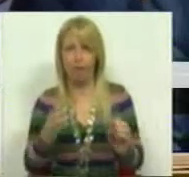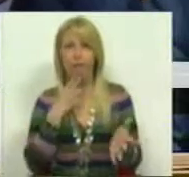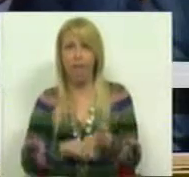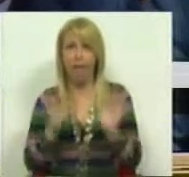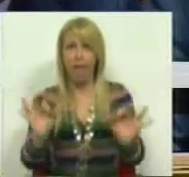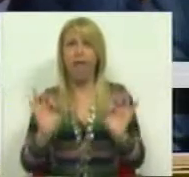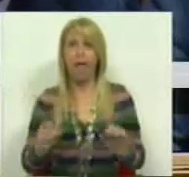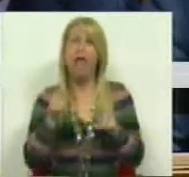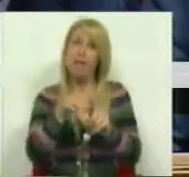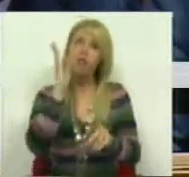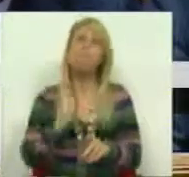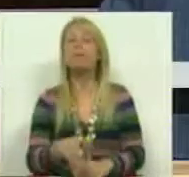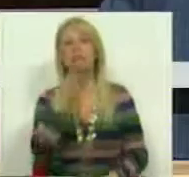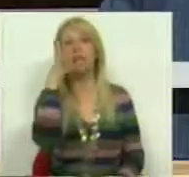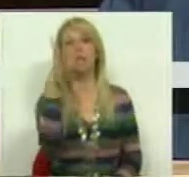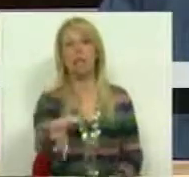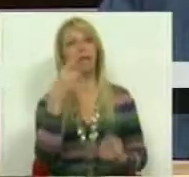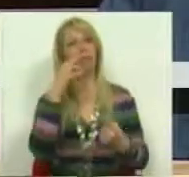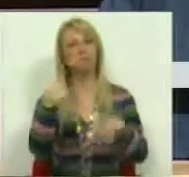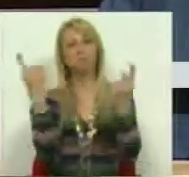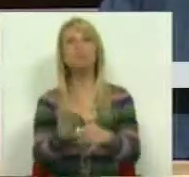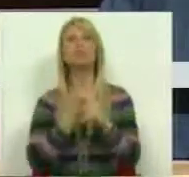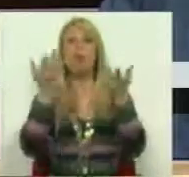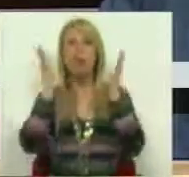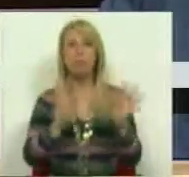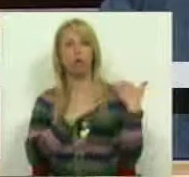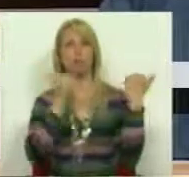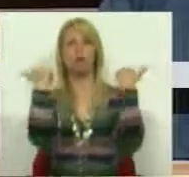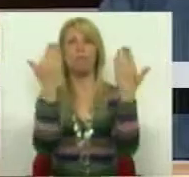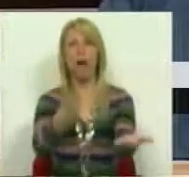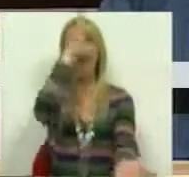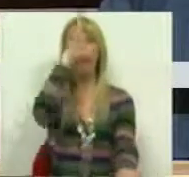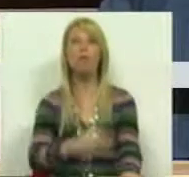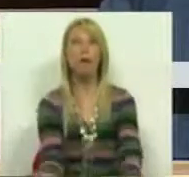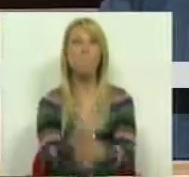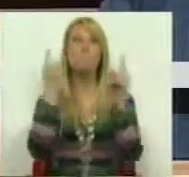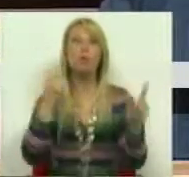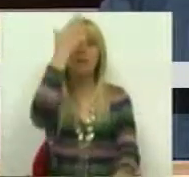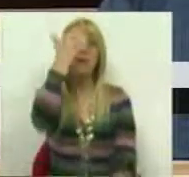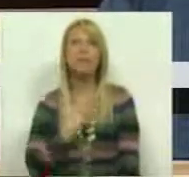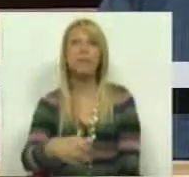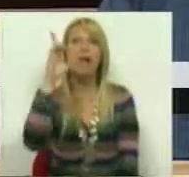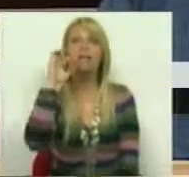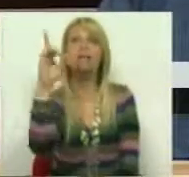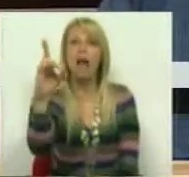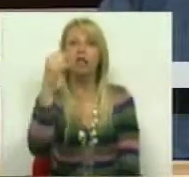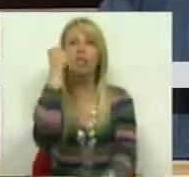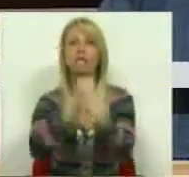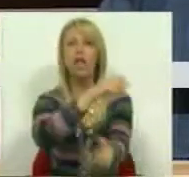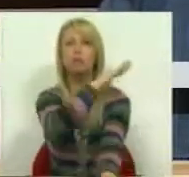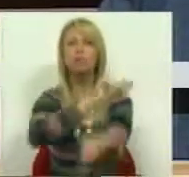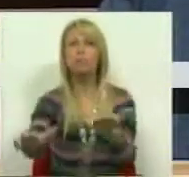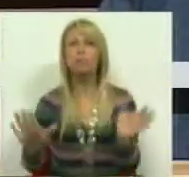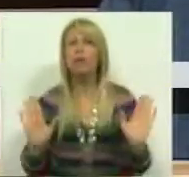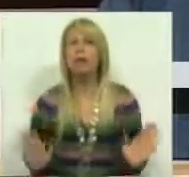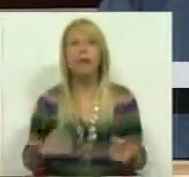dizer, tem que se dizer porque é preciso responsabilizar o Governo por durante seis semanas não ter feito rigorosamente